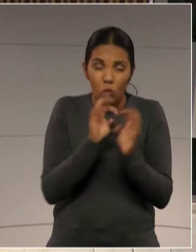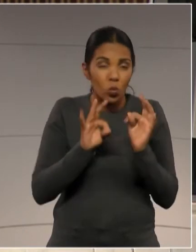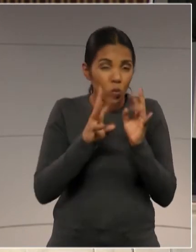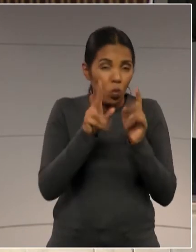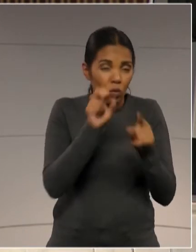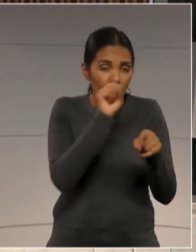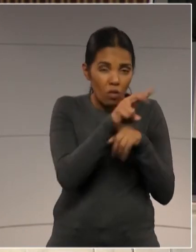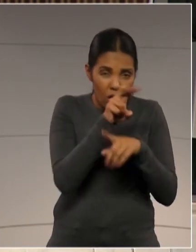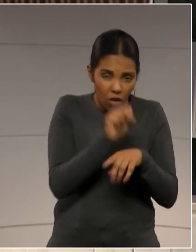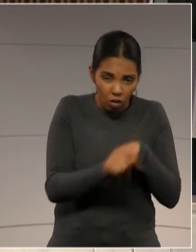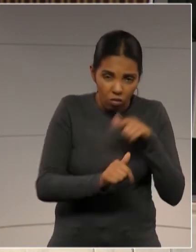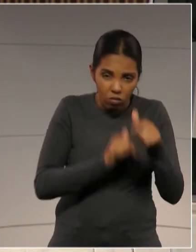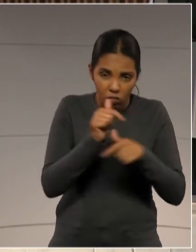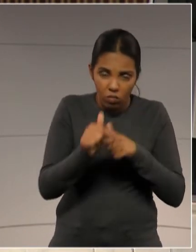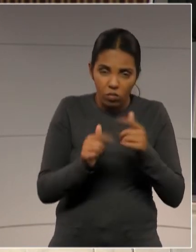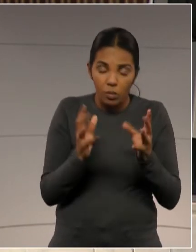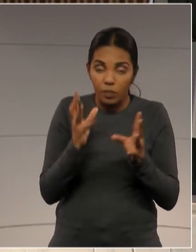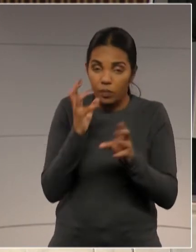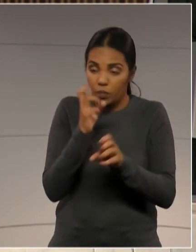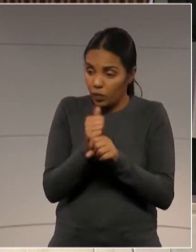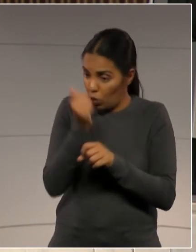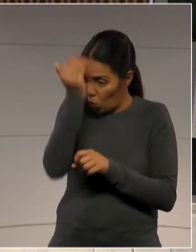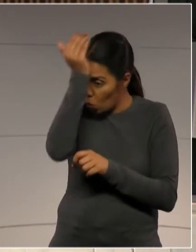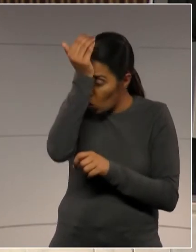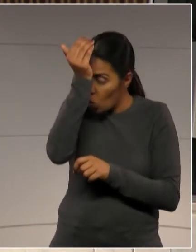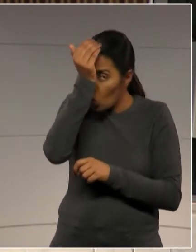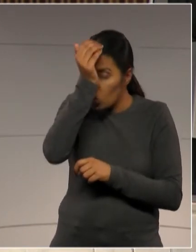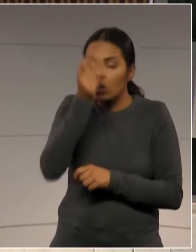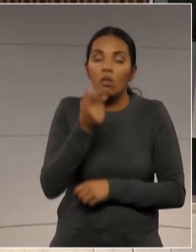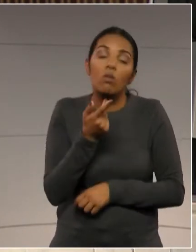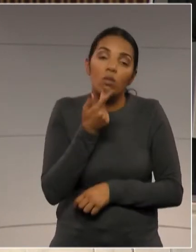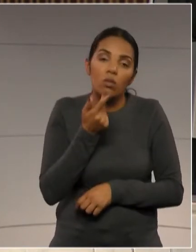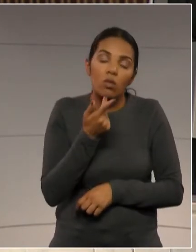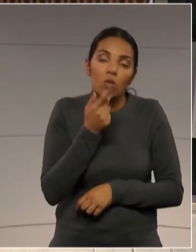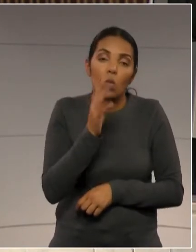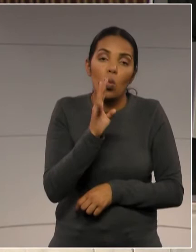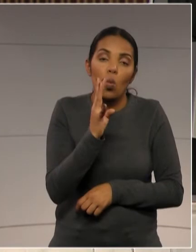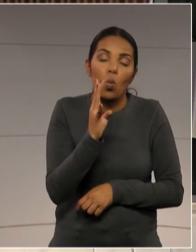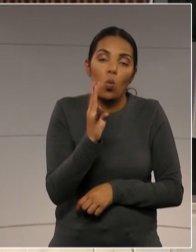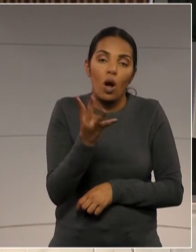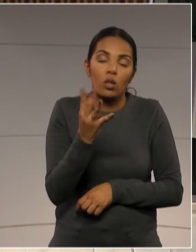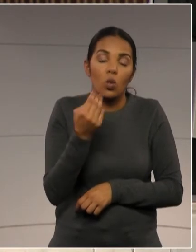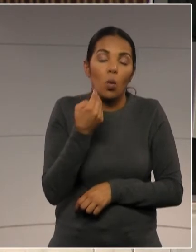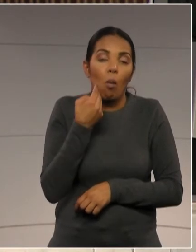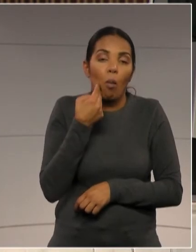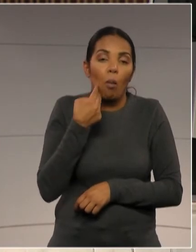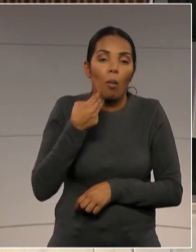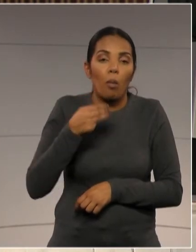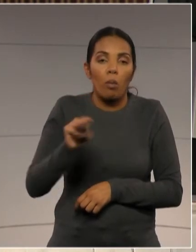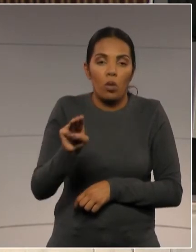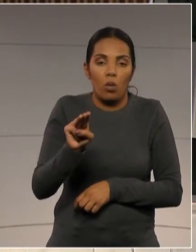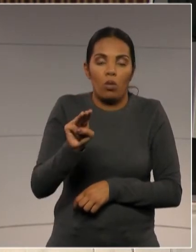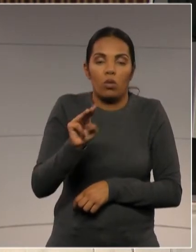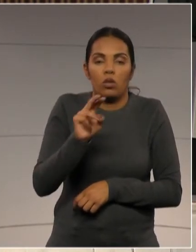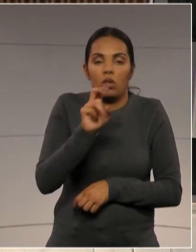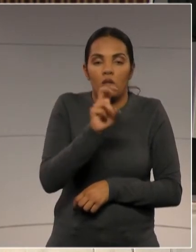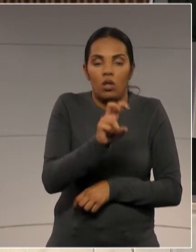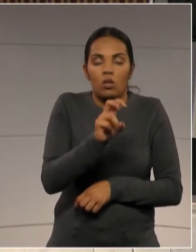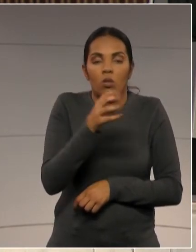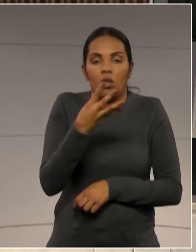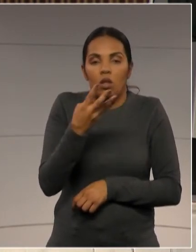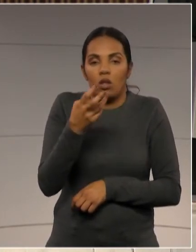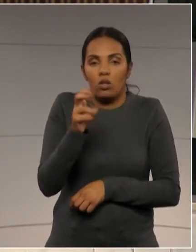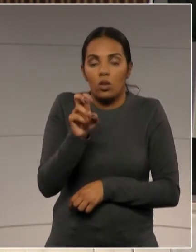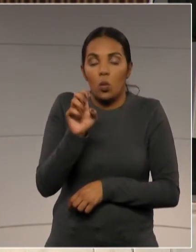encargos, deputado Roussein, custarão R$.339.565,00, ou